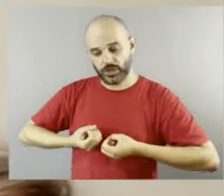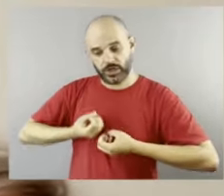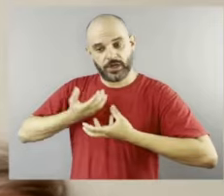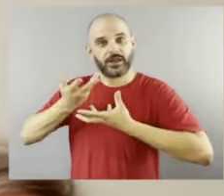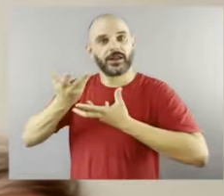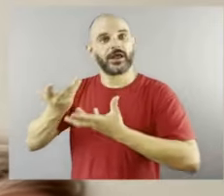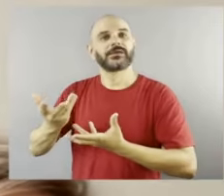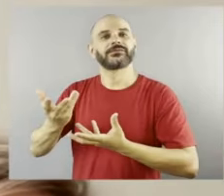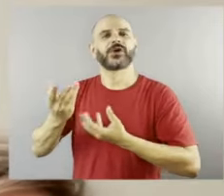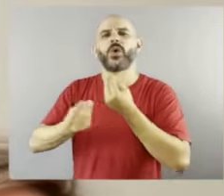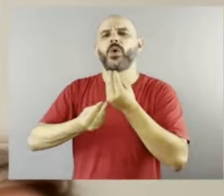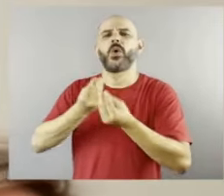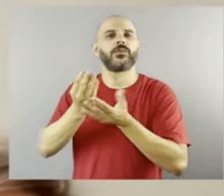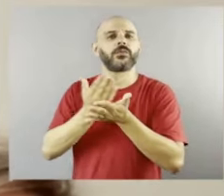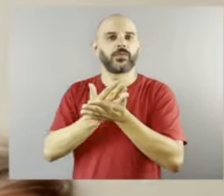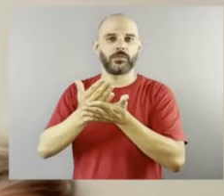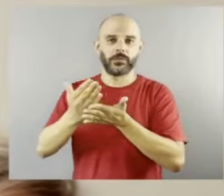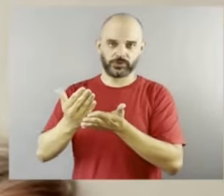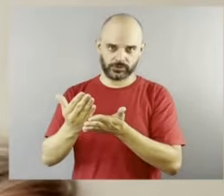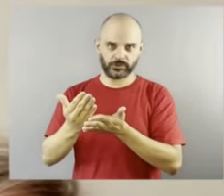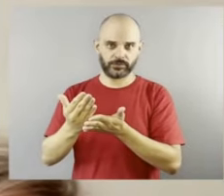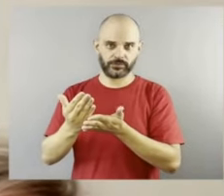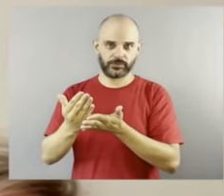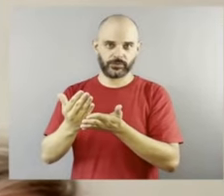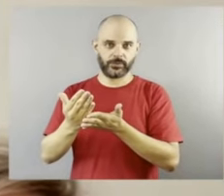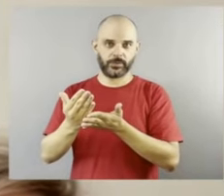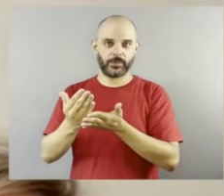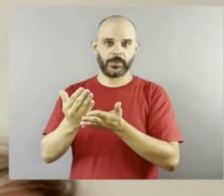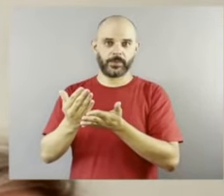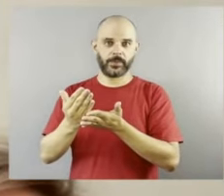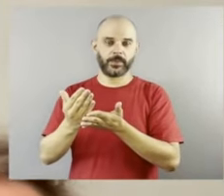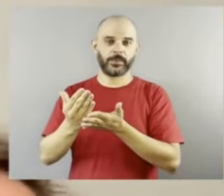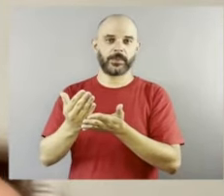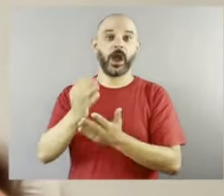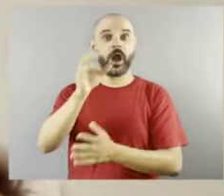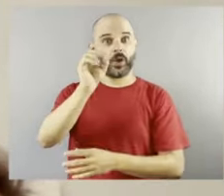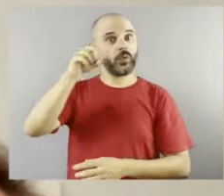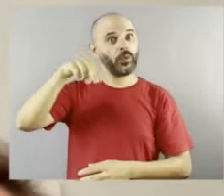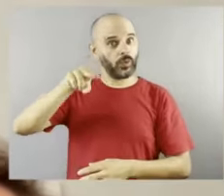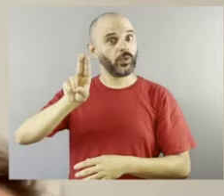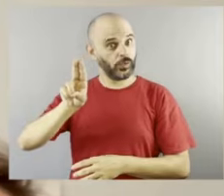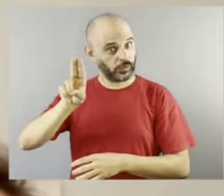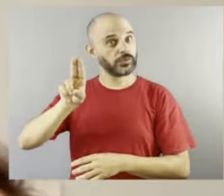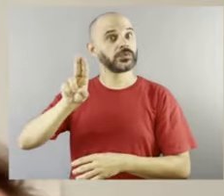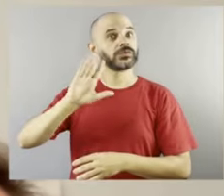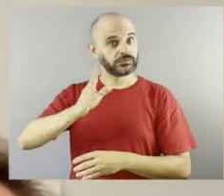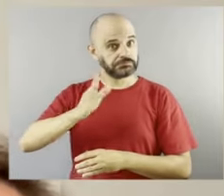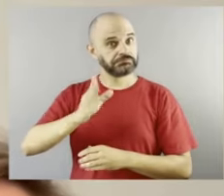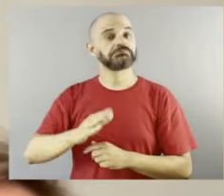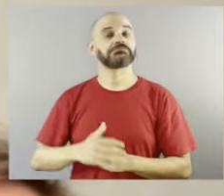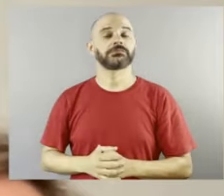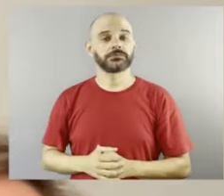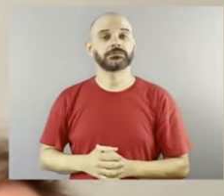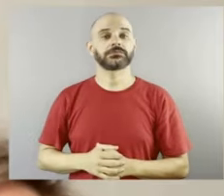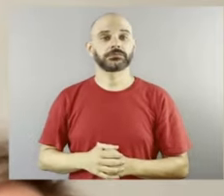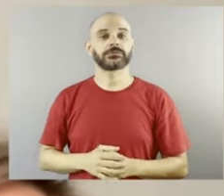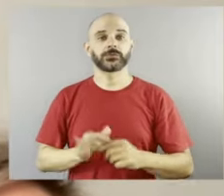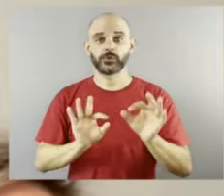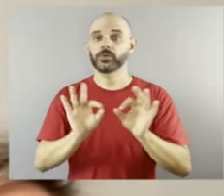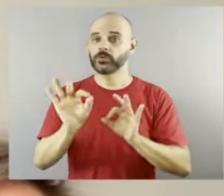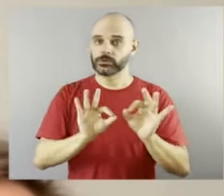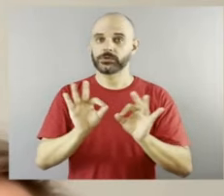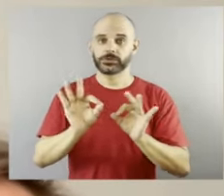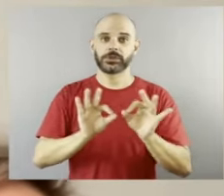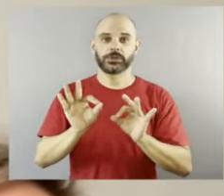começou, como é que ele começou, né? Que ele até passou pelas Nações Unidas, não foi isso? Isso, isso. Ele foi, ele começou